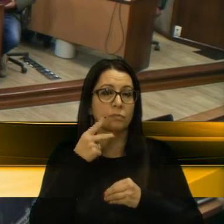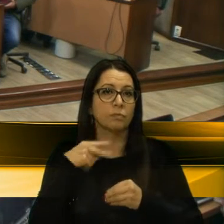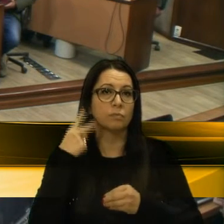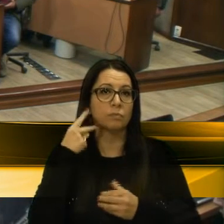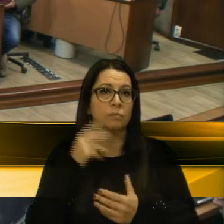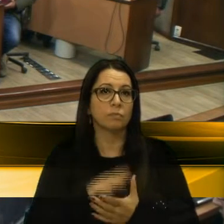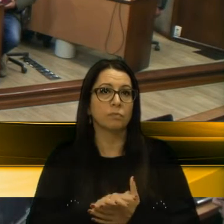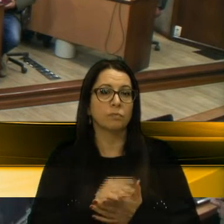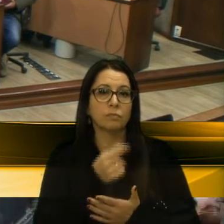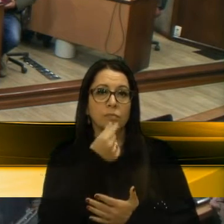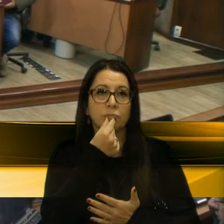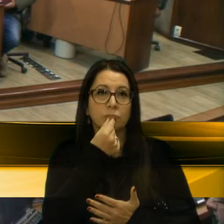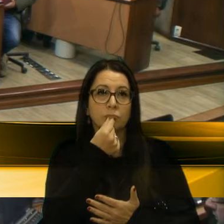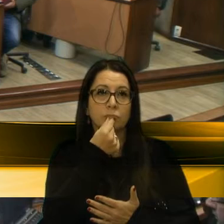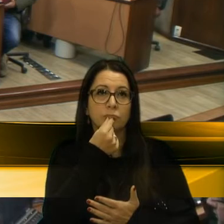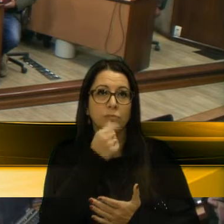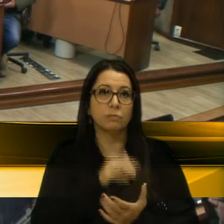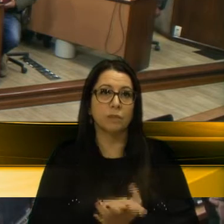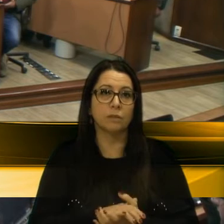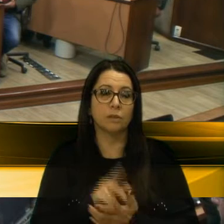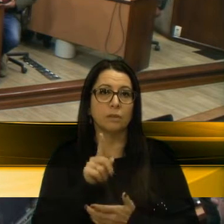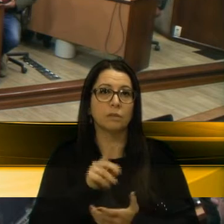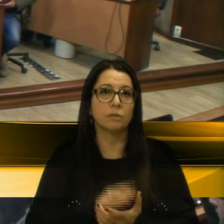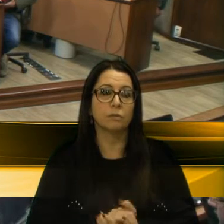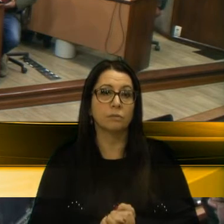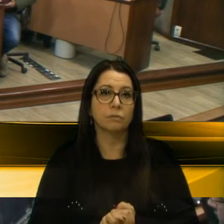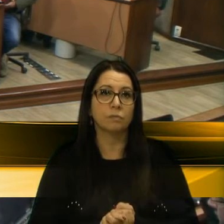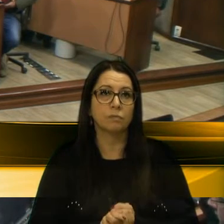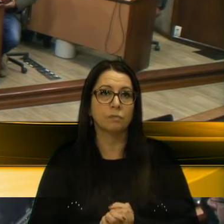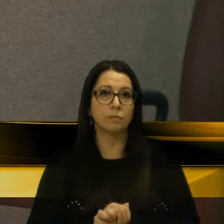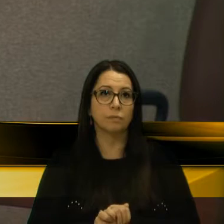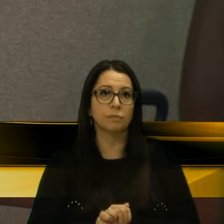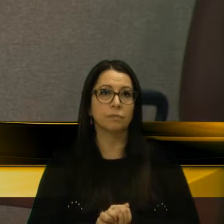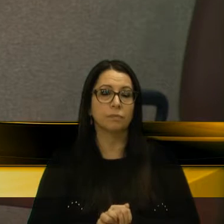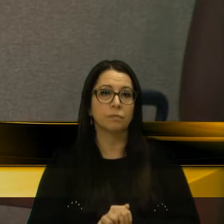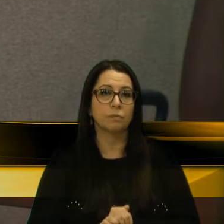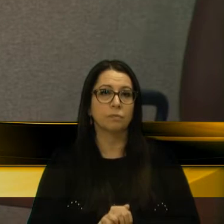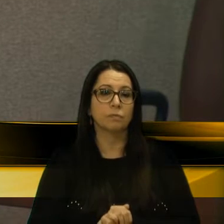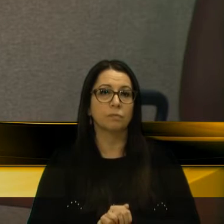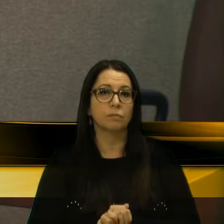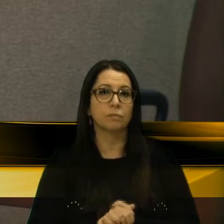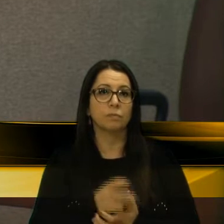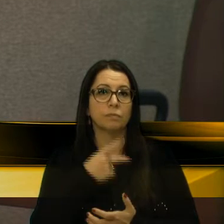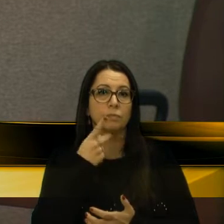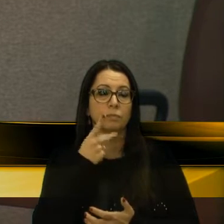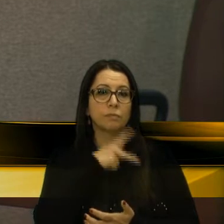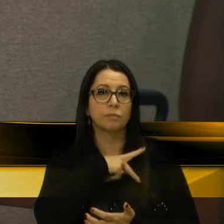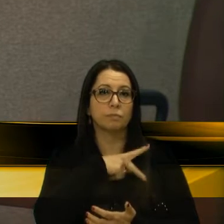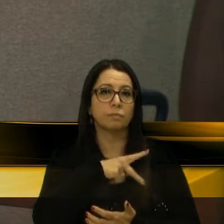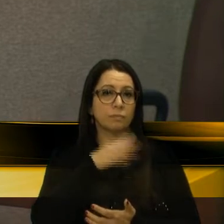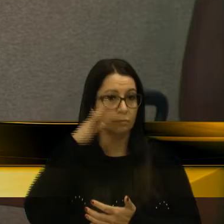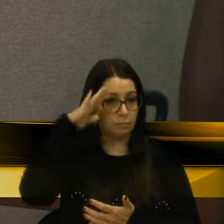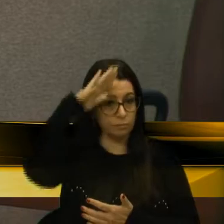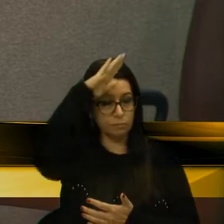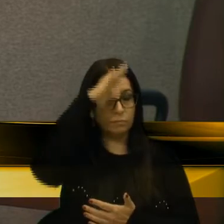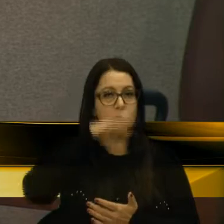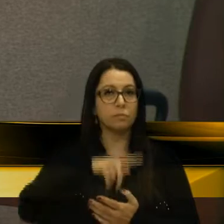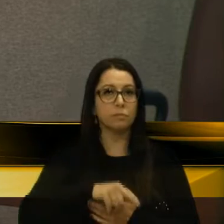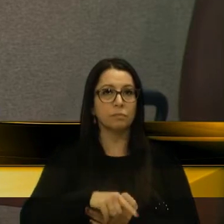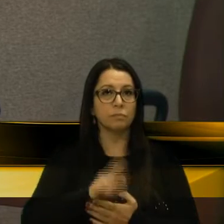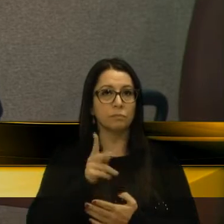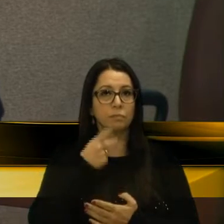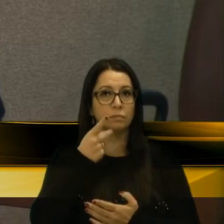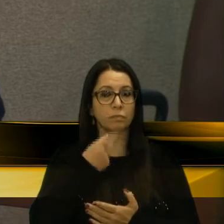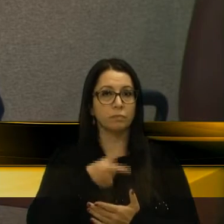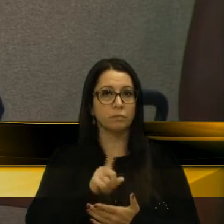Rodrigo Beltrão hoje, o que realmente me preocupou na fala do presidente Bolsonaro, que aliás eu já disse